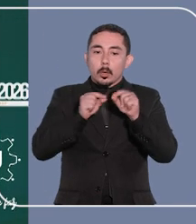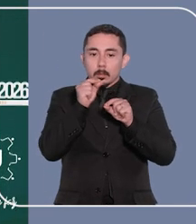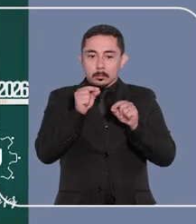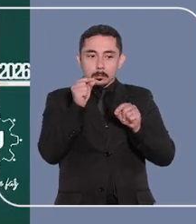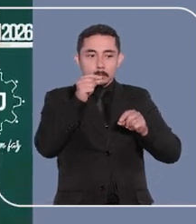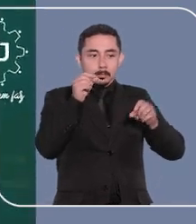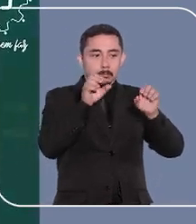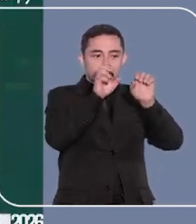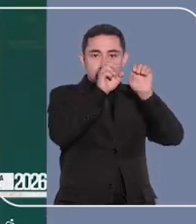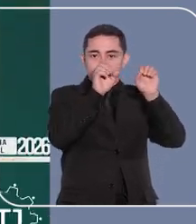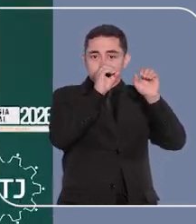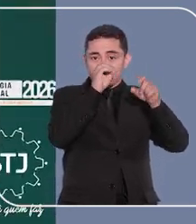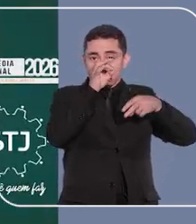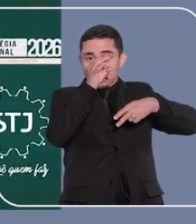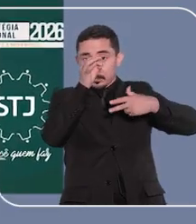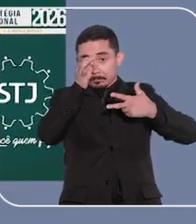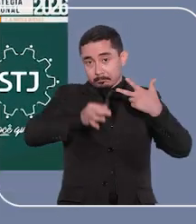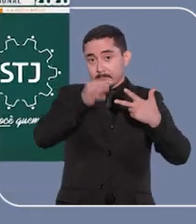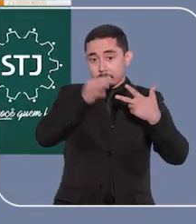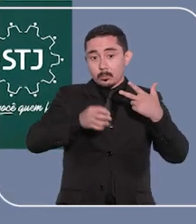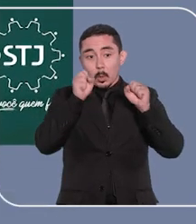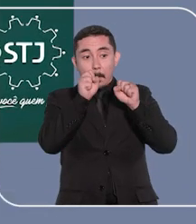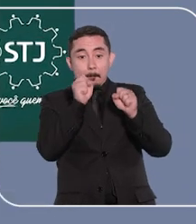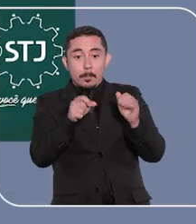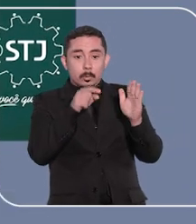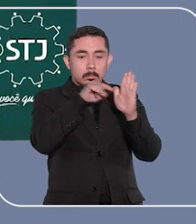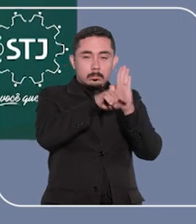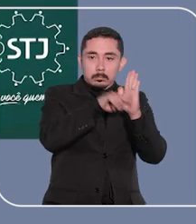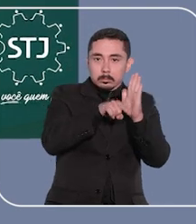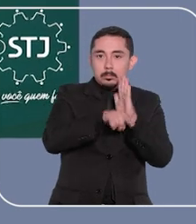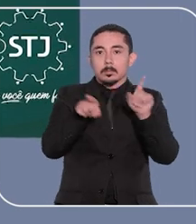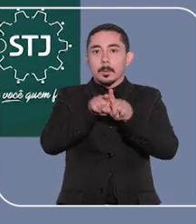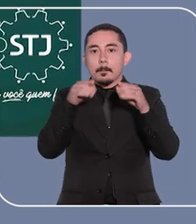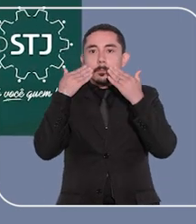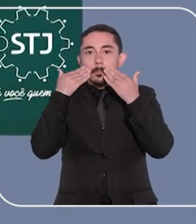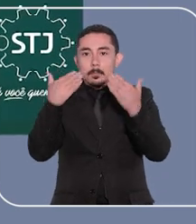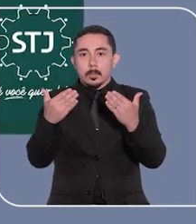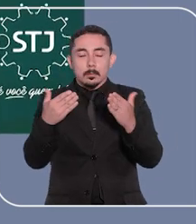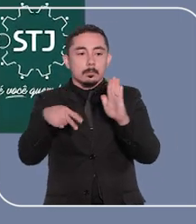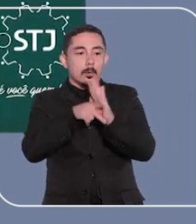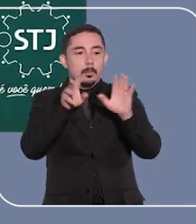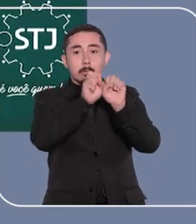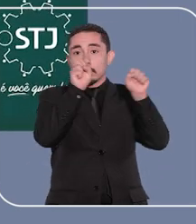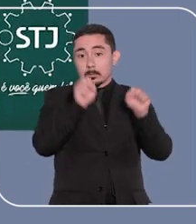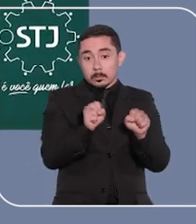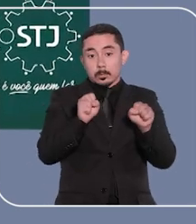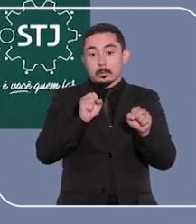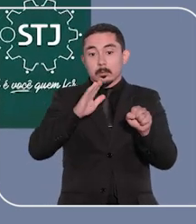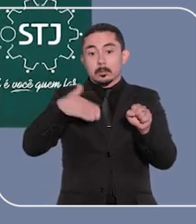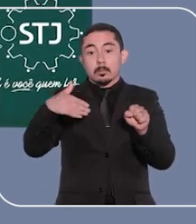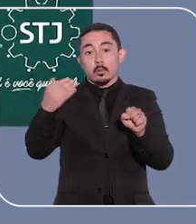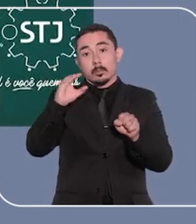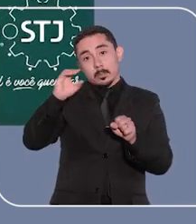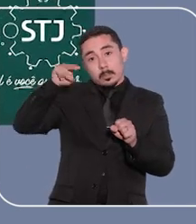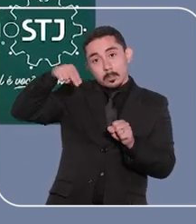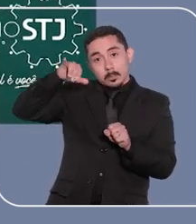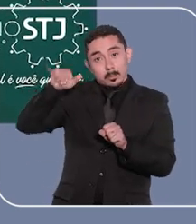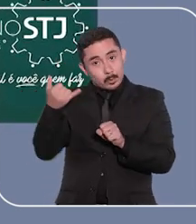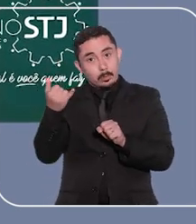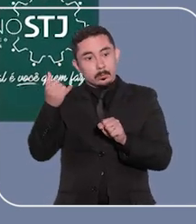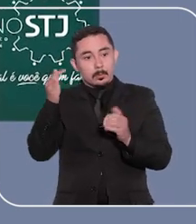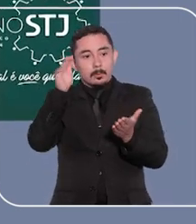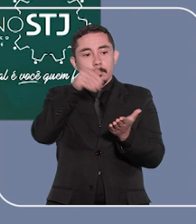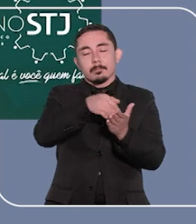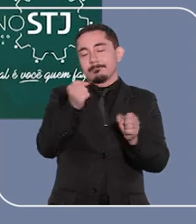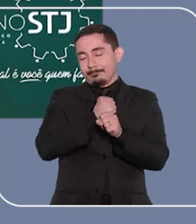enfrentados pelo Poder Judiciário e os resultados vão servir de referência para as propostas que vão ser apresentadas pelo tribunal ao Conselho